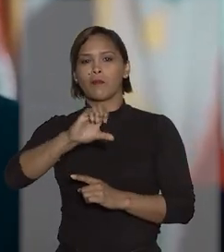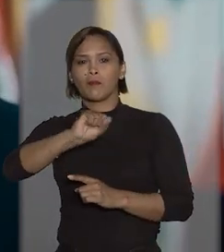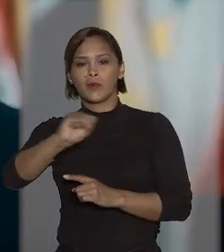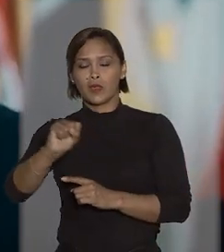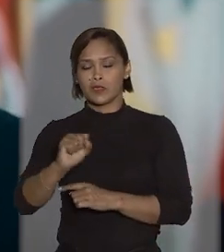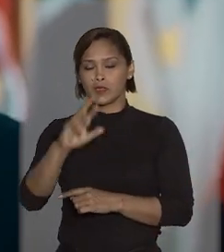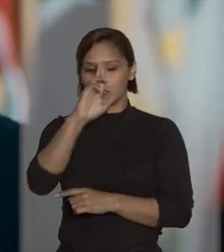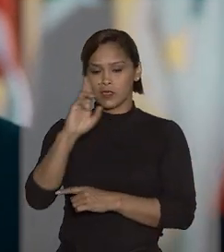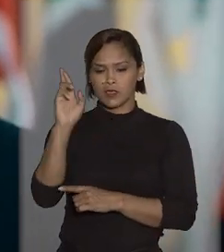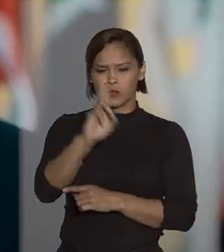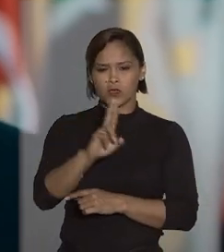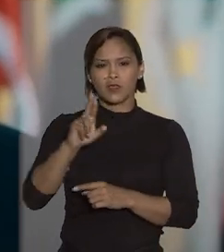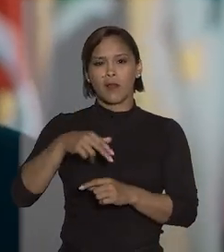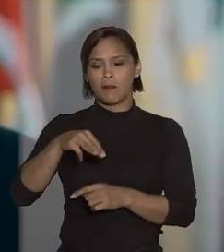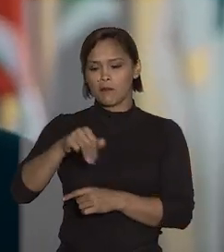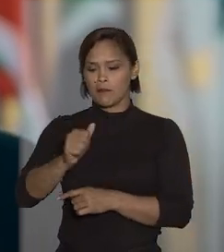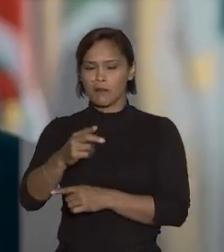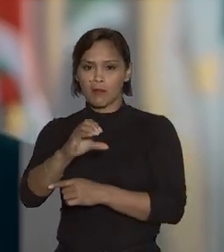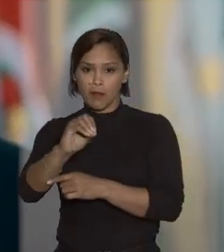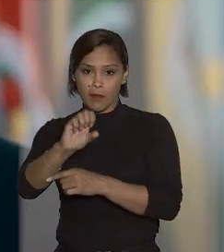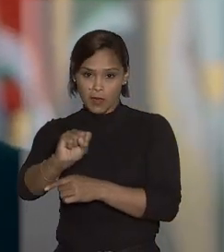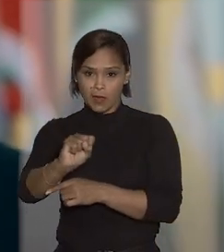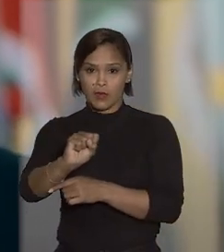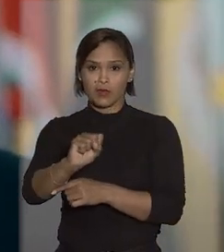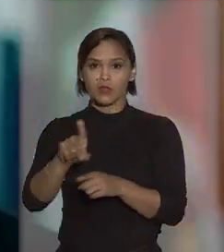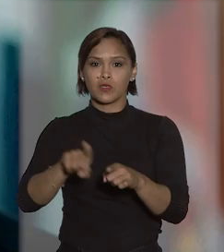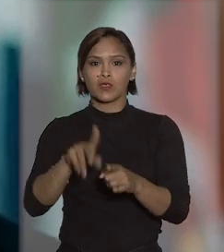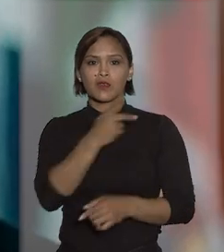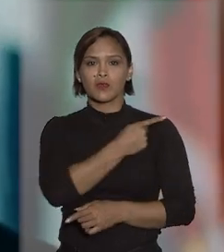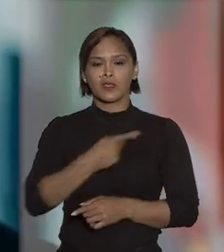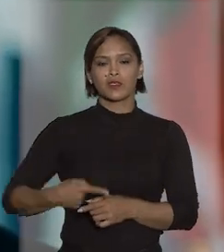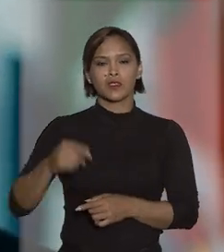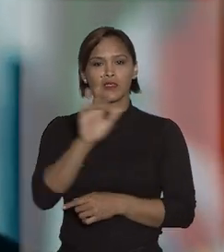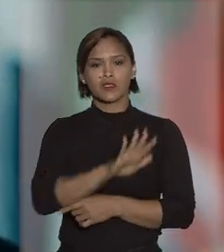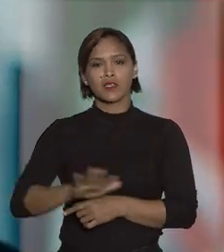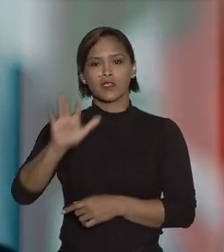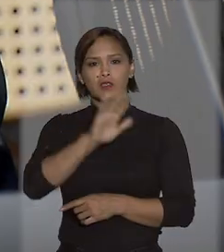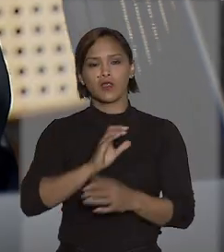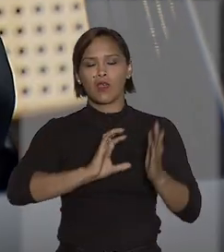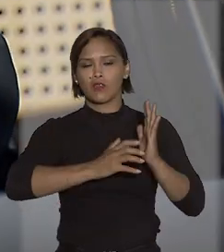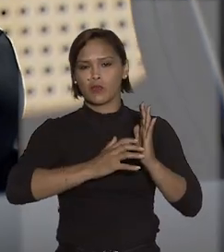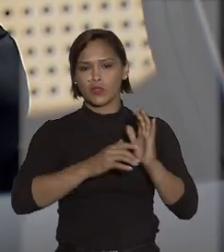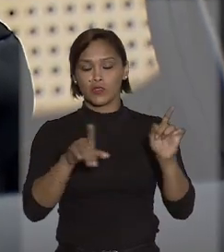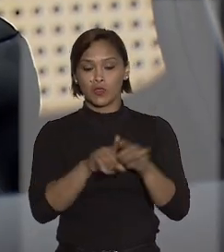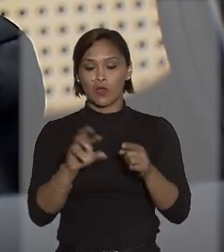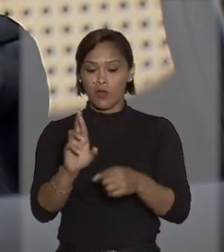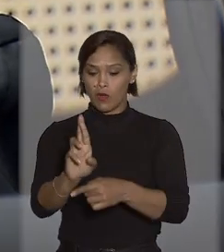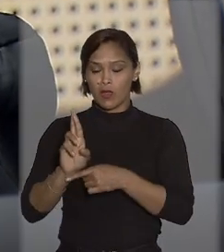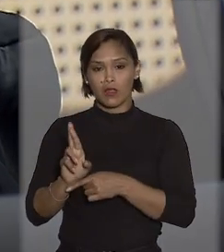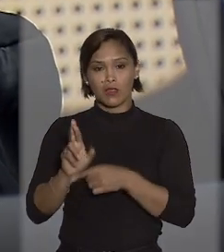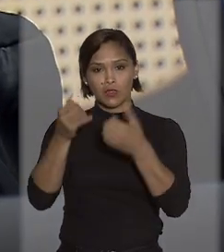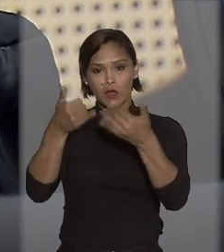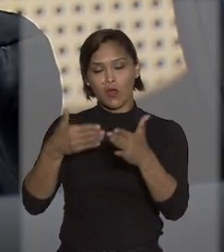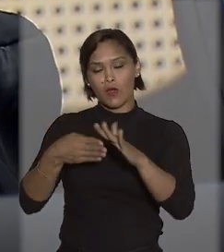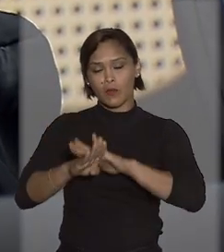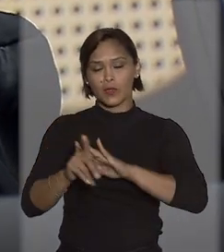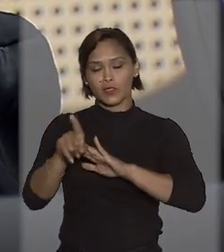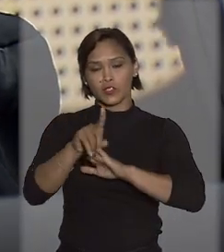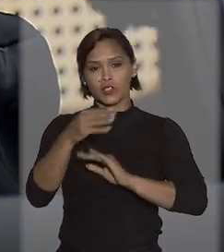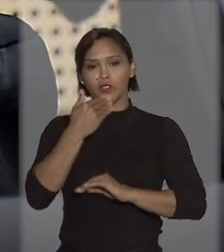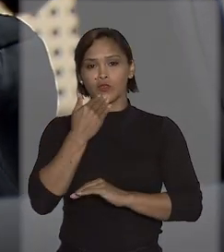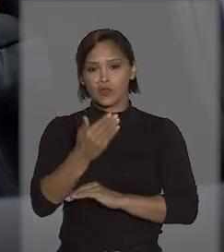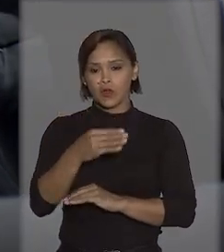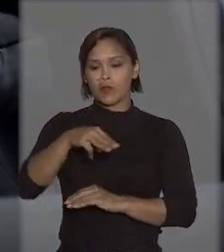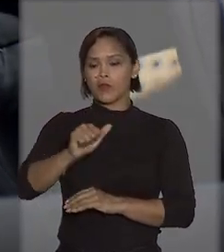responsáveis pela condução de Marcos Vinícius Chaves de Holanda à presidência nacional da legenda, o relator deferiu o pedido apresentado